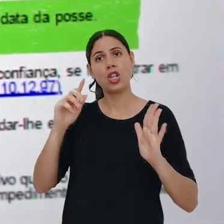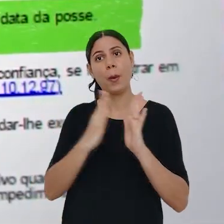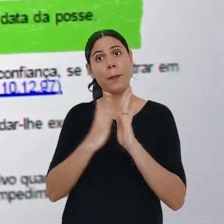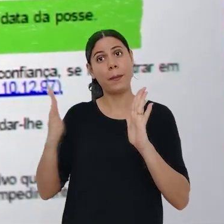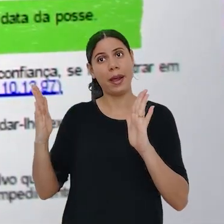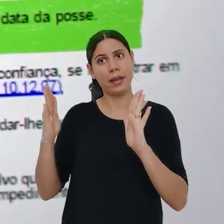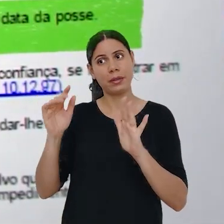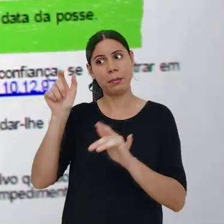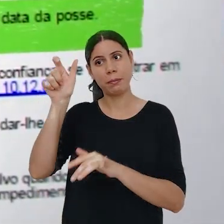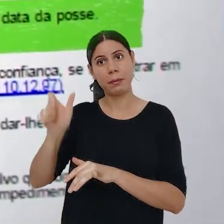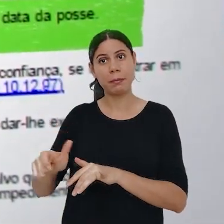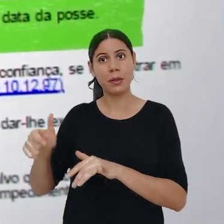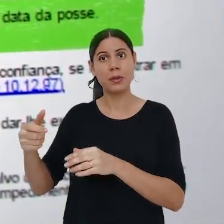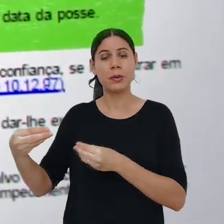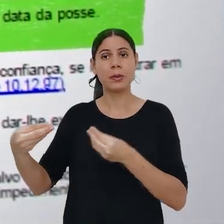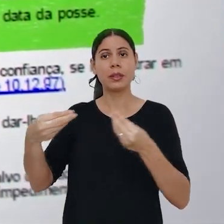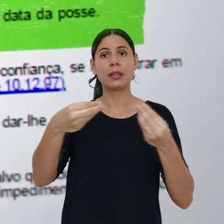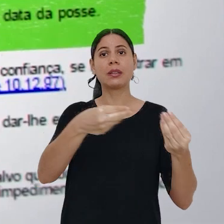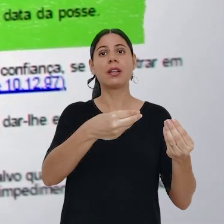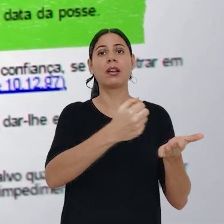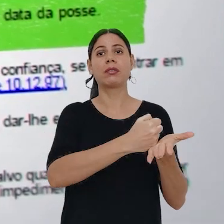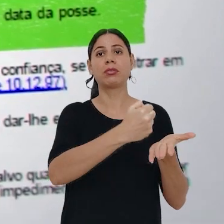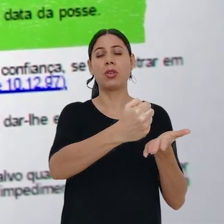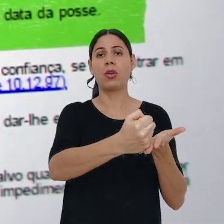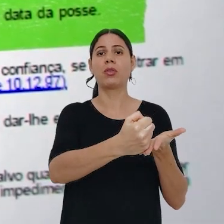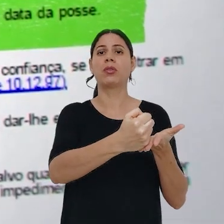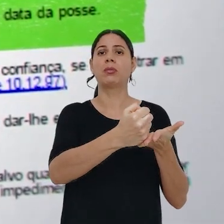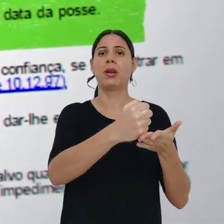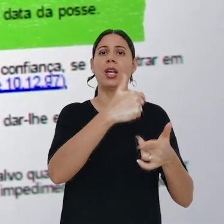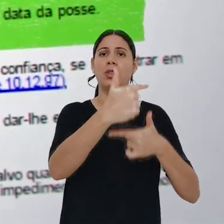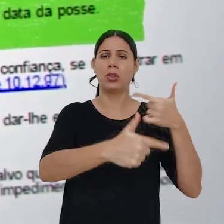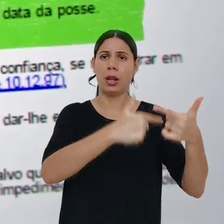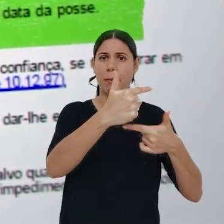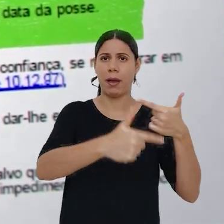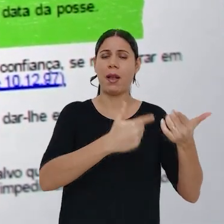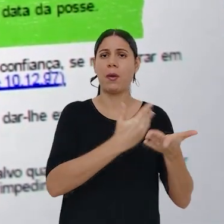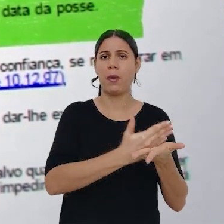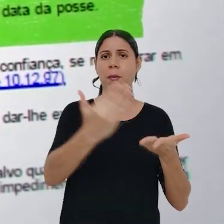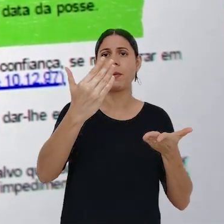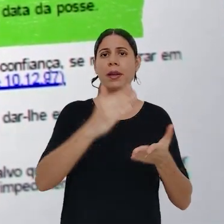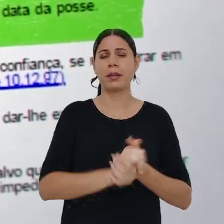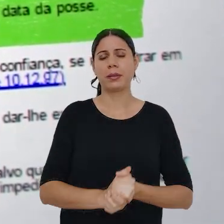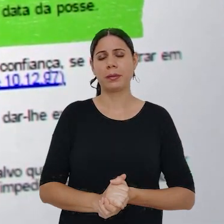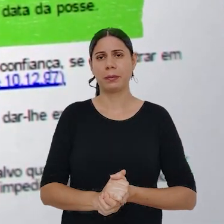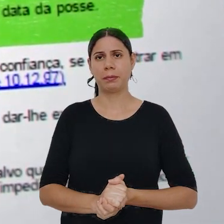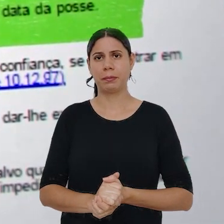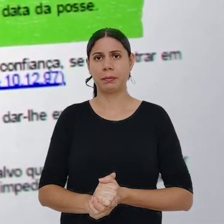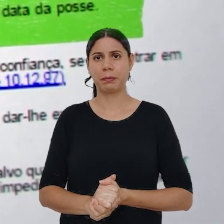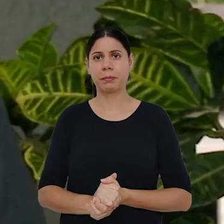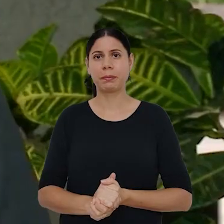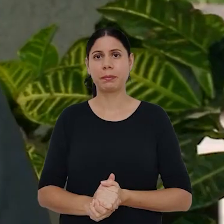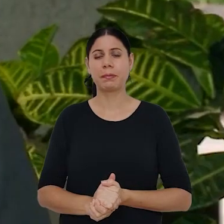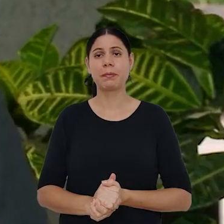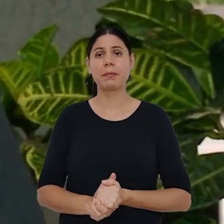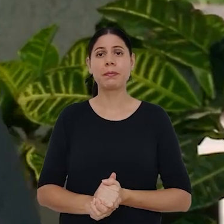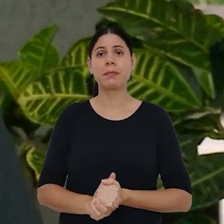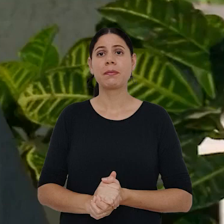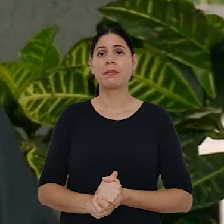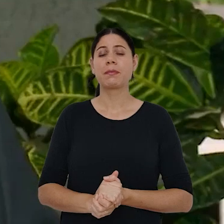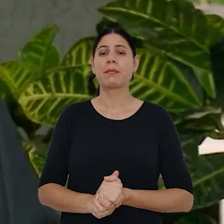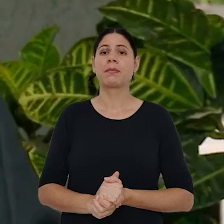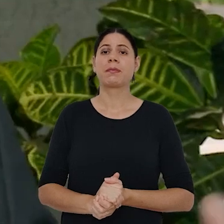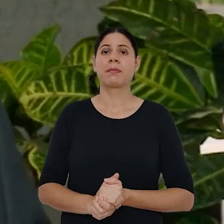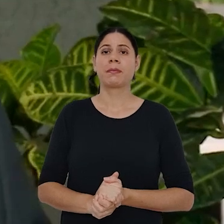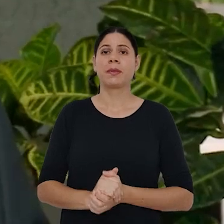prazo para que o servidor impostado encargo público entre em exercício, contando da data da posse. O servidor